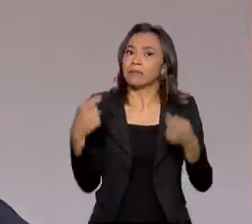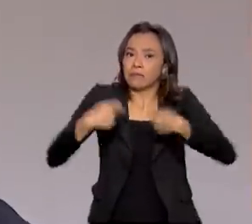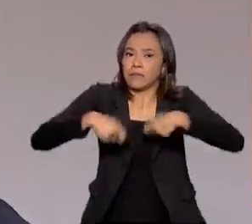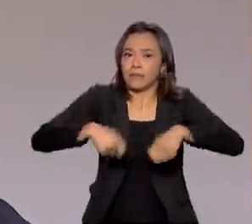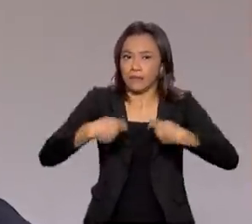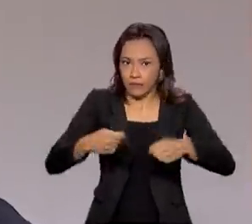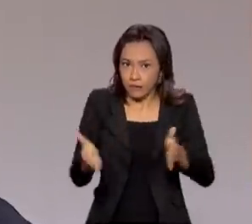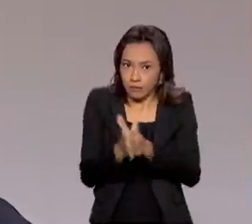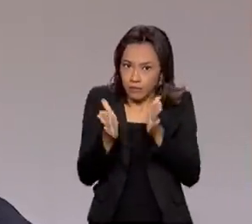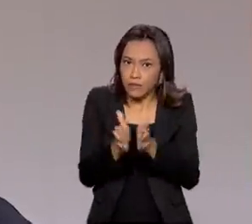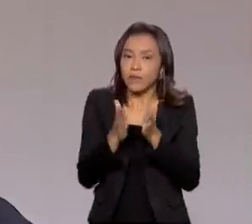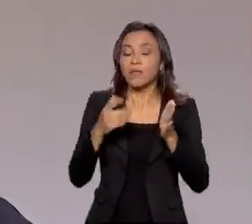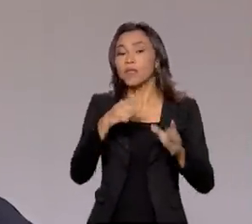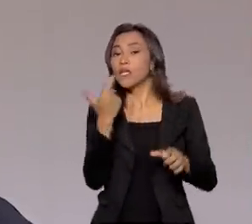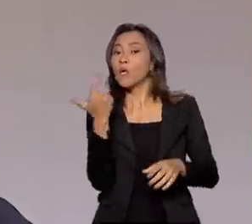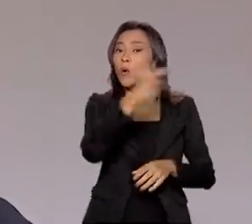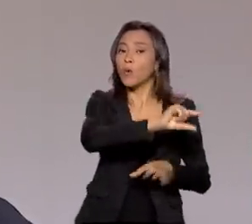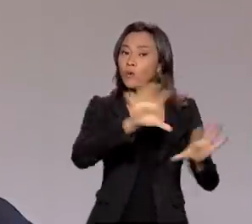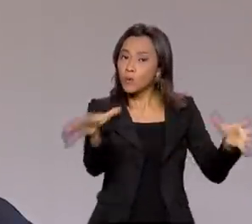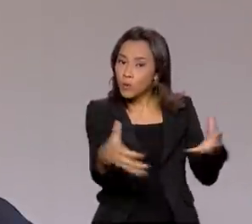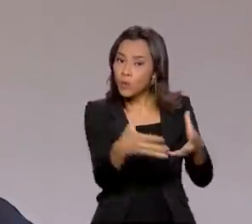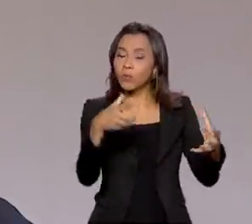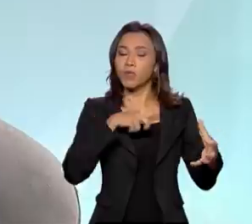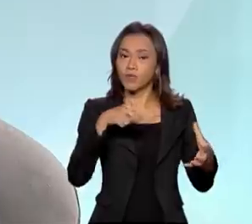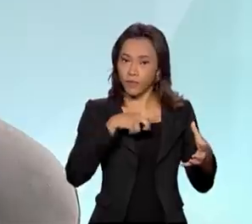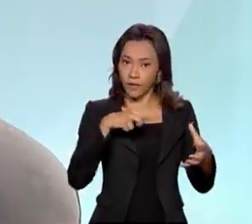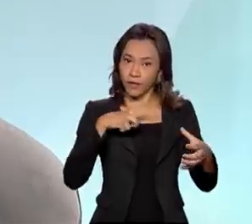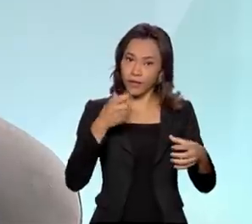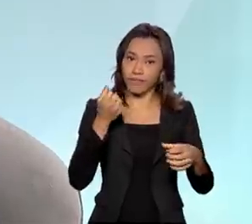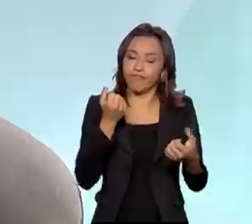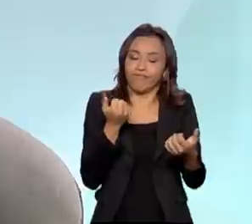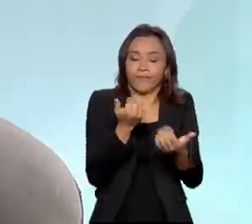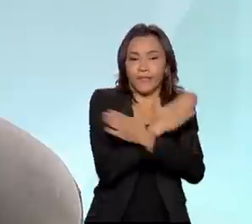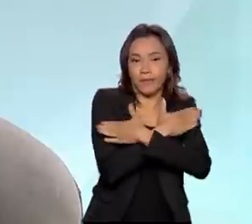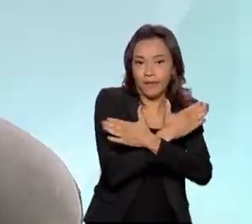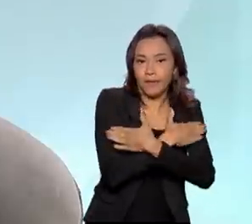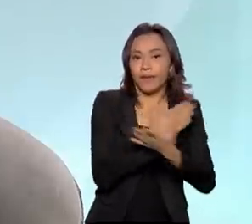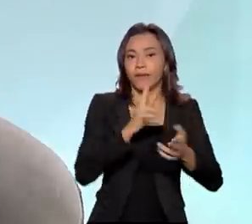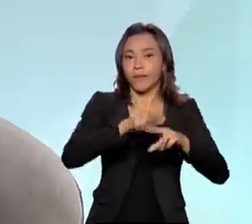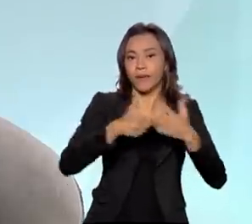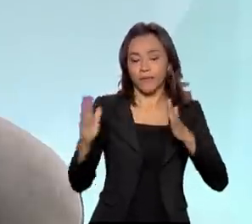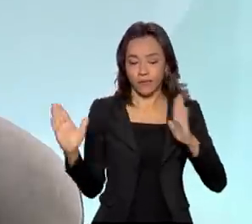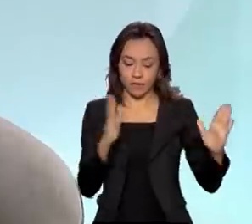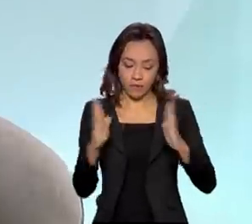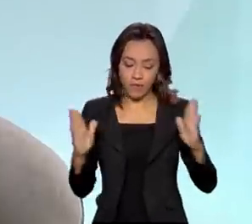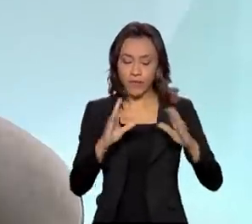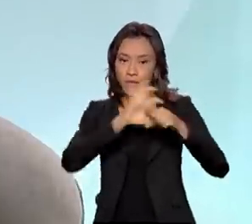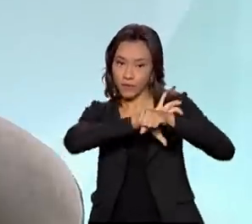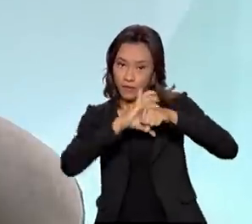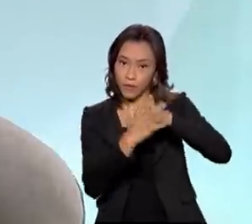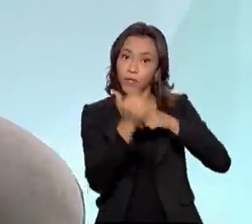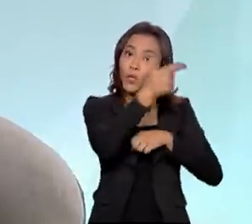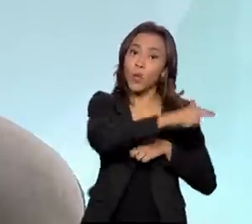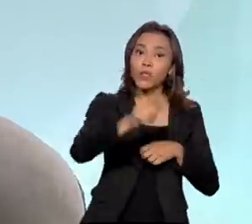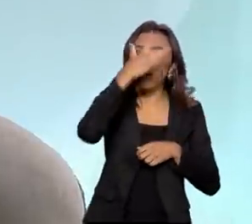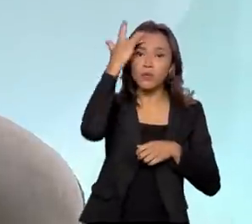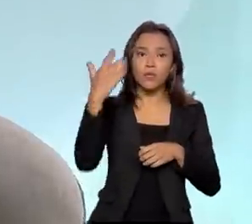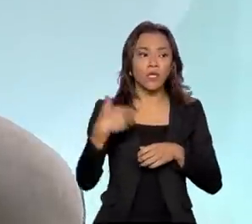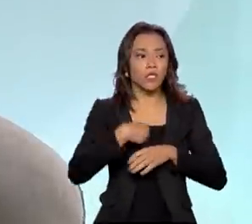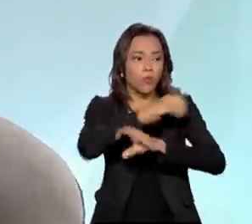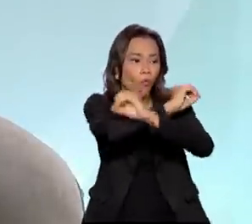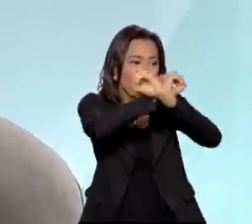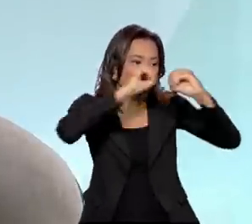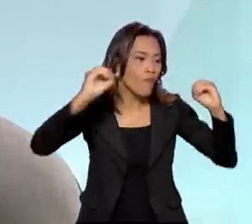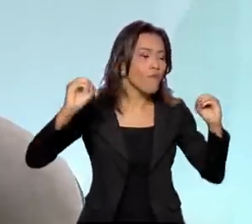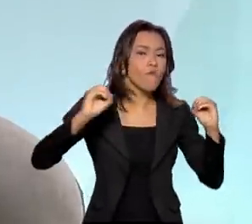atividades interrompidas ou afetadas no período de enfrentamento à pandemia, os chamados invisíveis. São